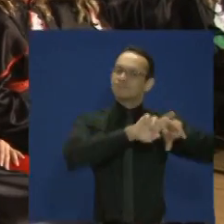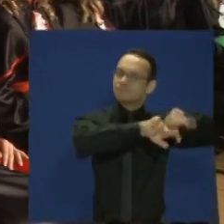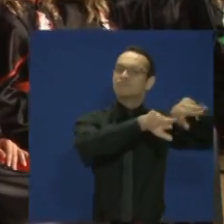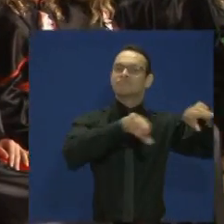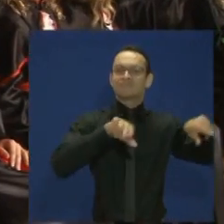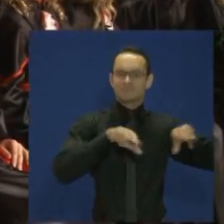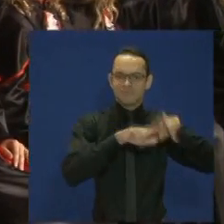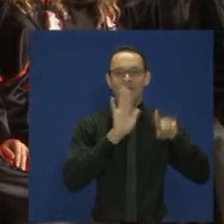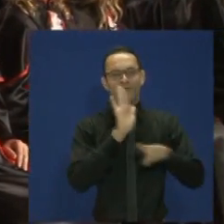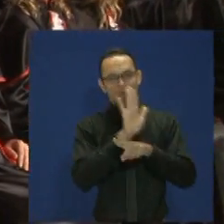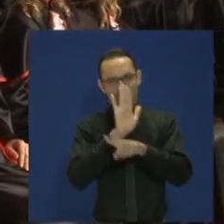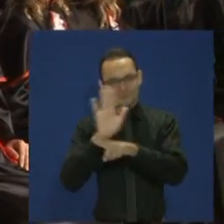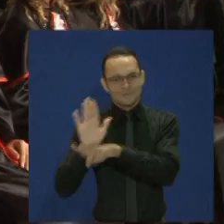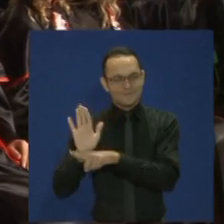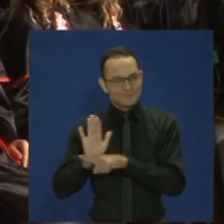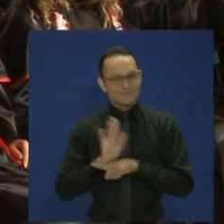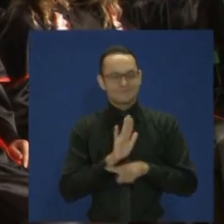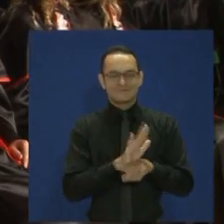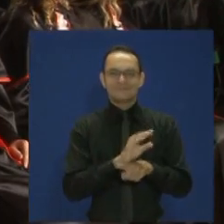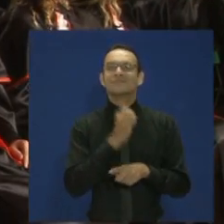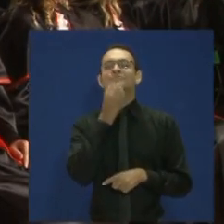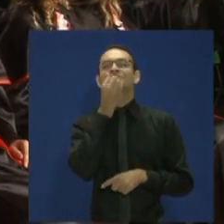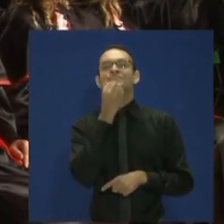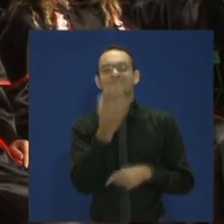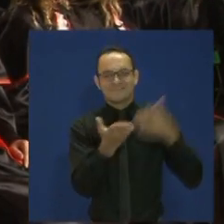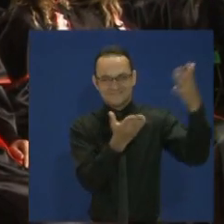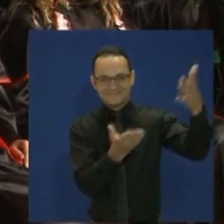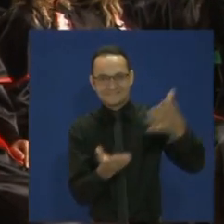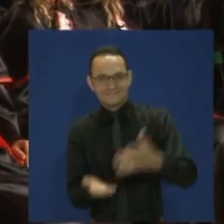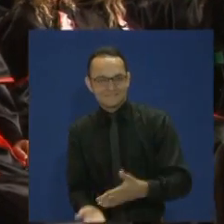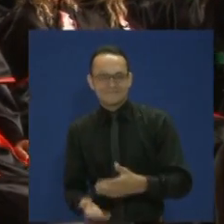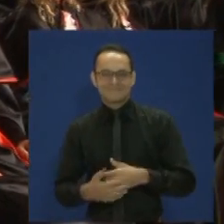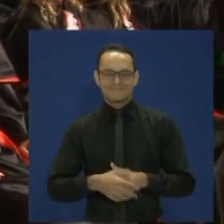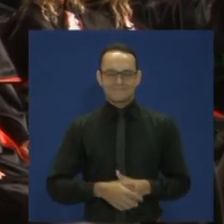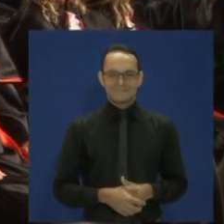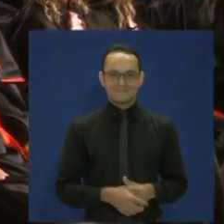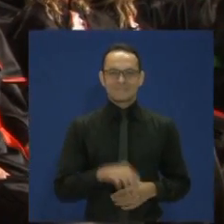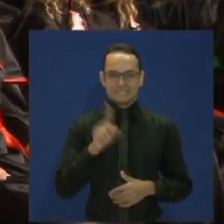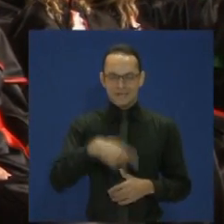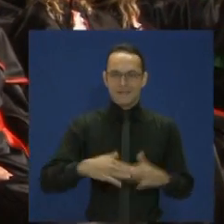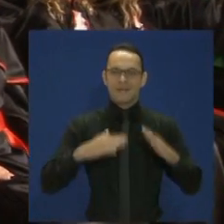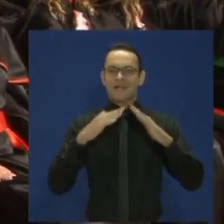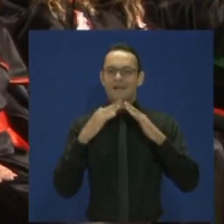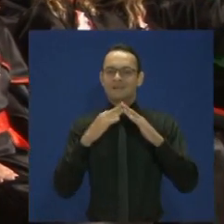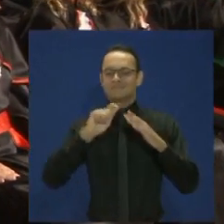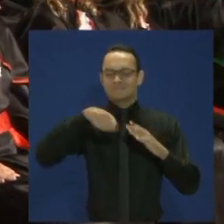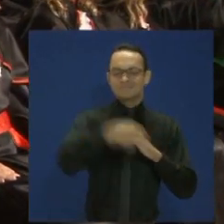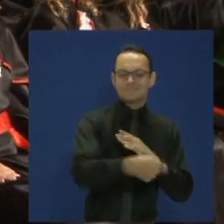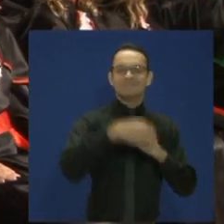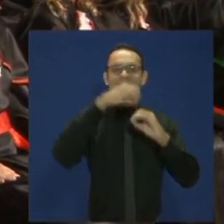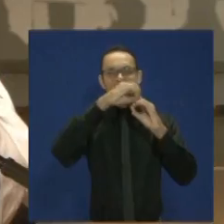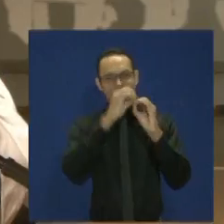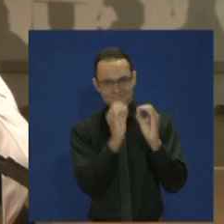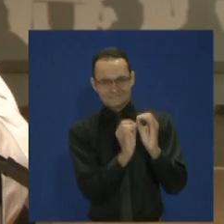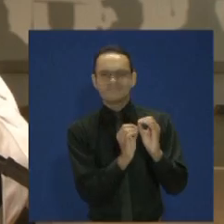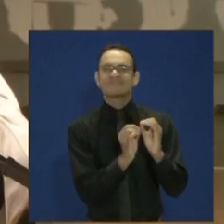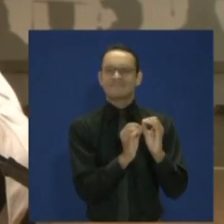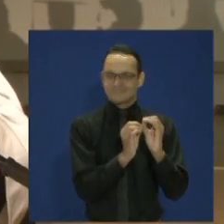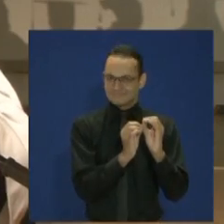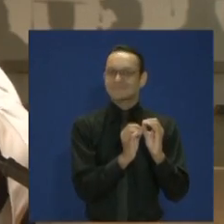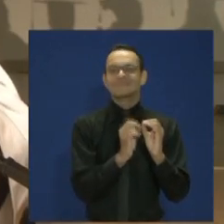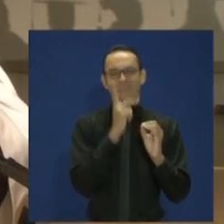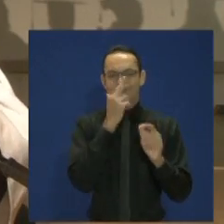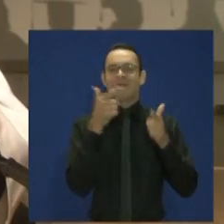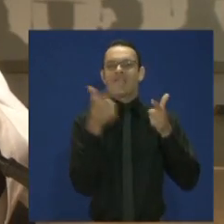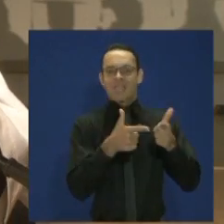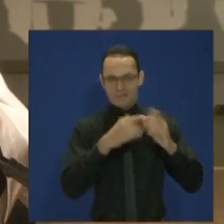centro. Sejam todos muito bem-vindos. Essa é a casa da Universidade Federal de Goiás, é a nossa